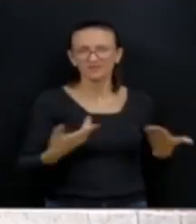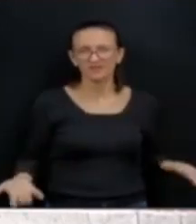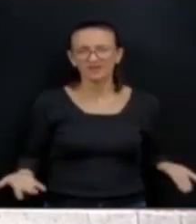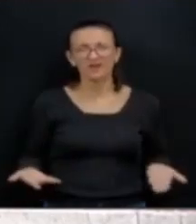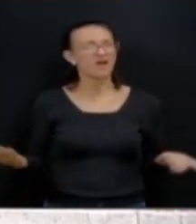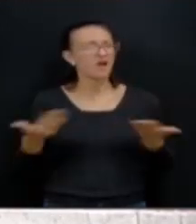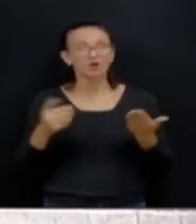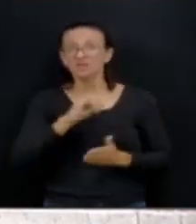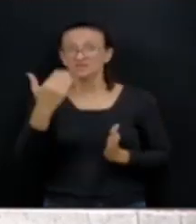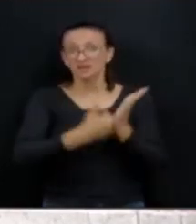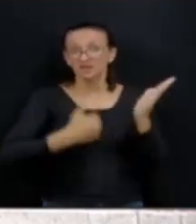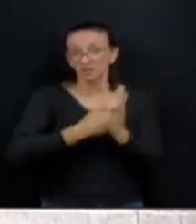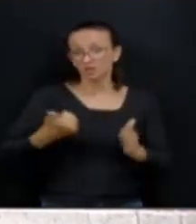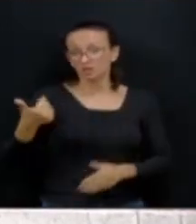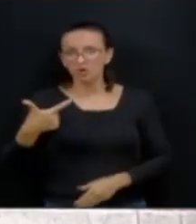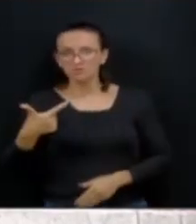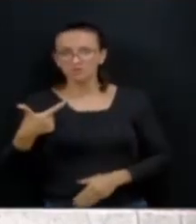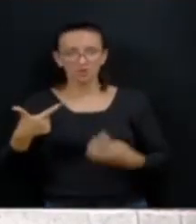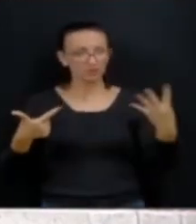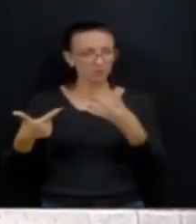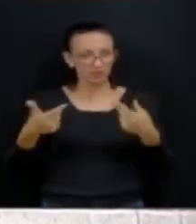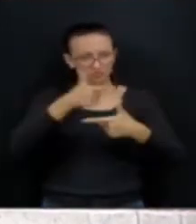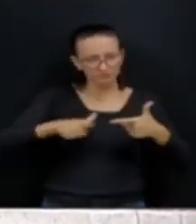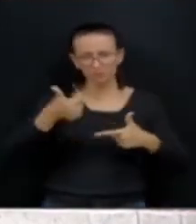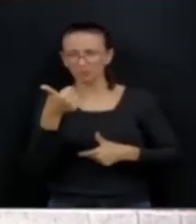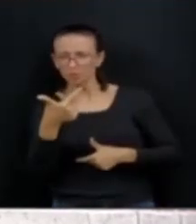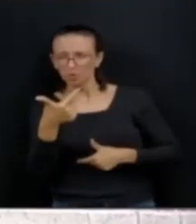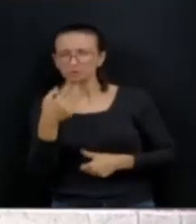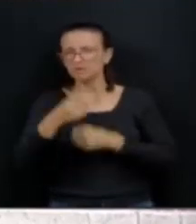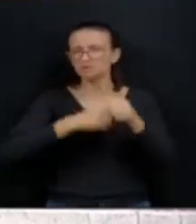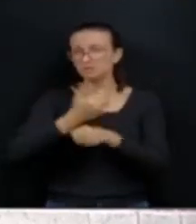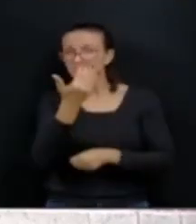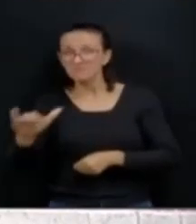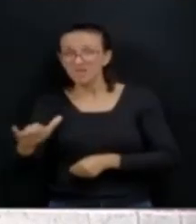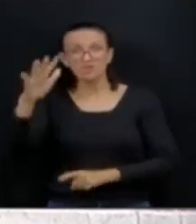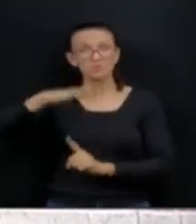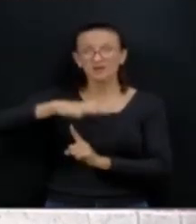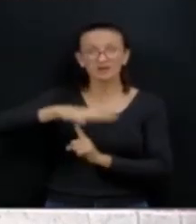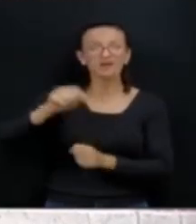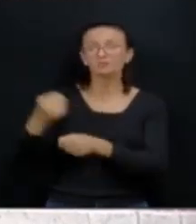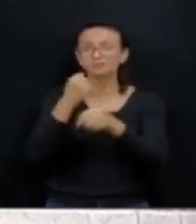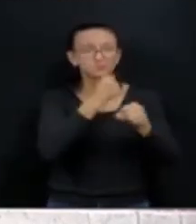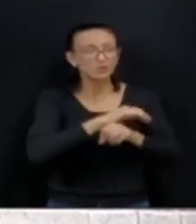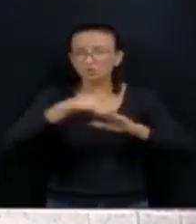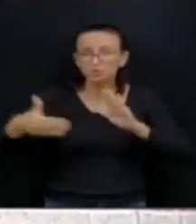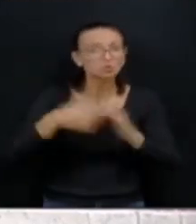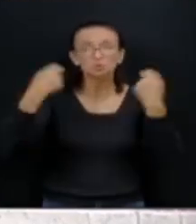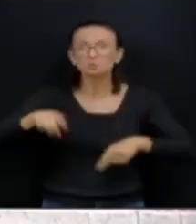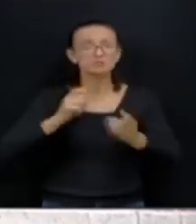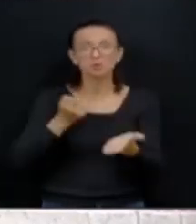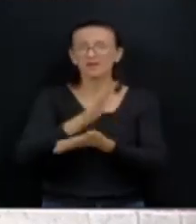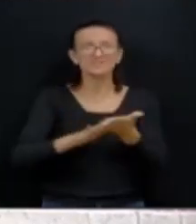tem uma renúncia de 12, 44 dividido por 12, em 3 anos e meio, o Estado faz todas as obras e não precisa comprar um centavo.